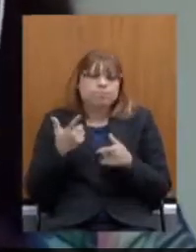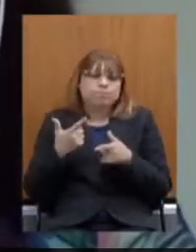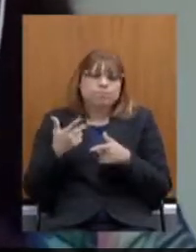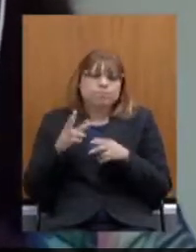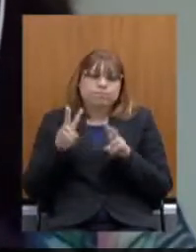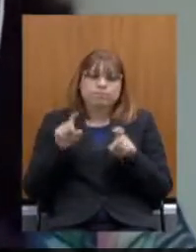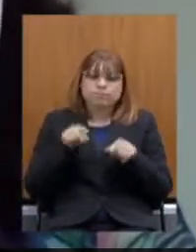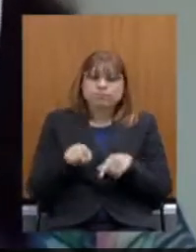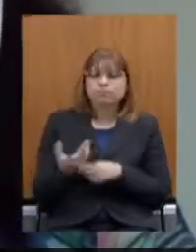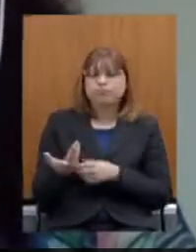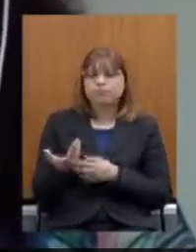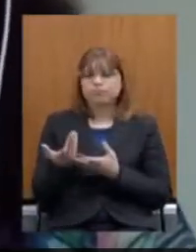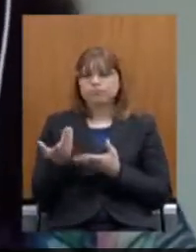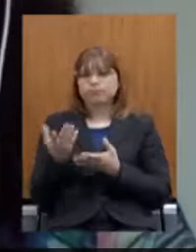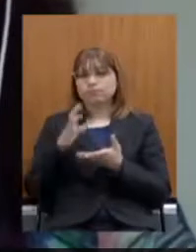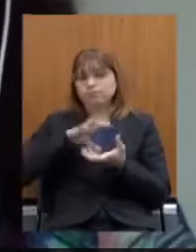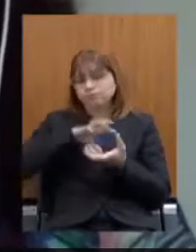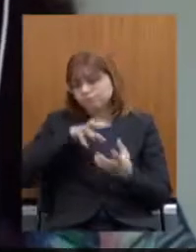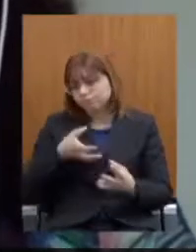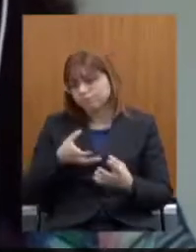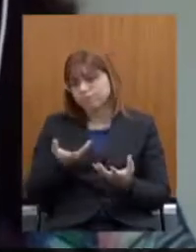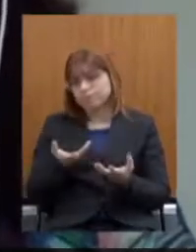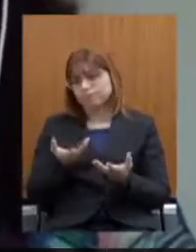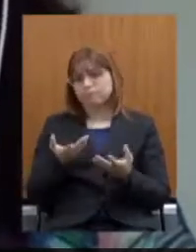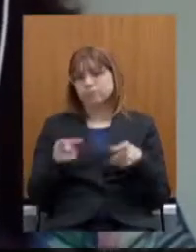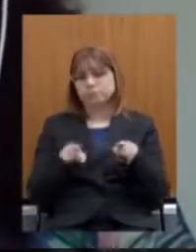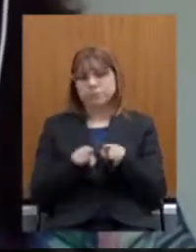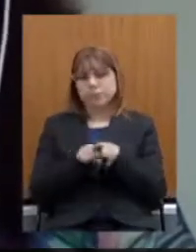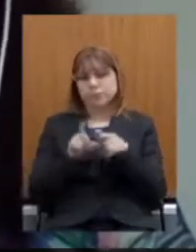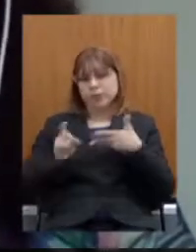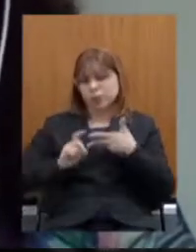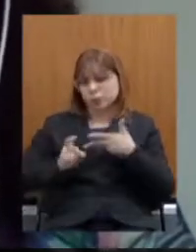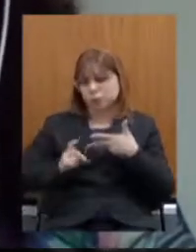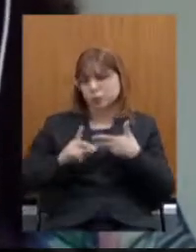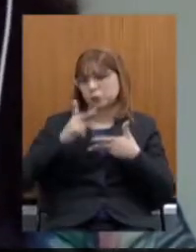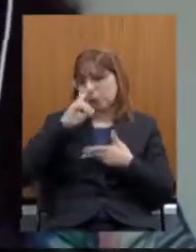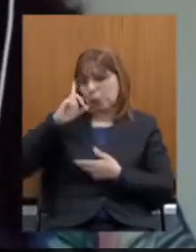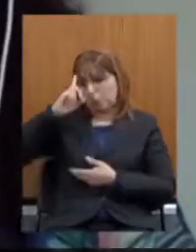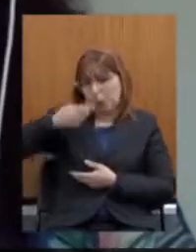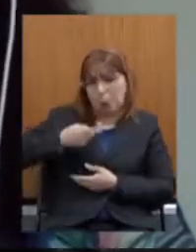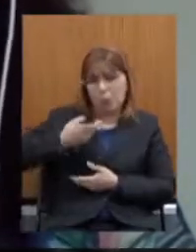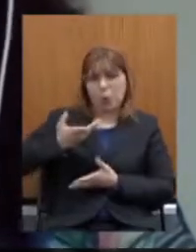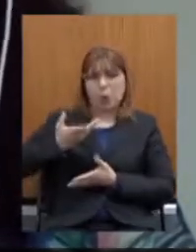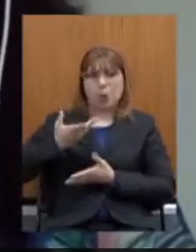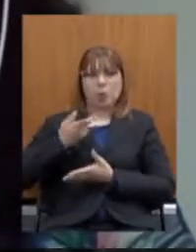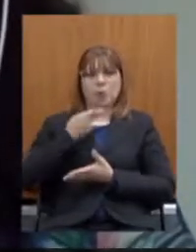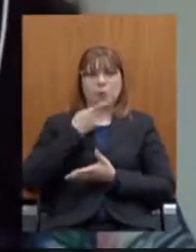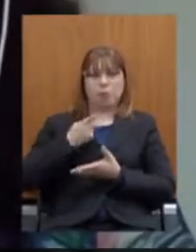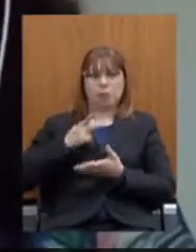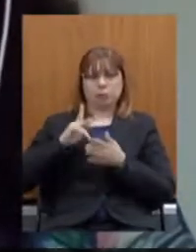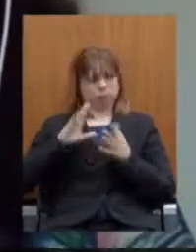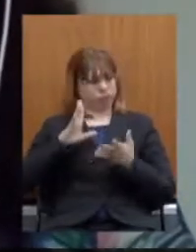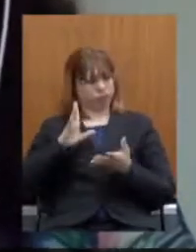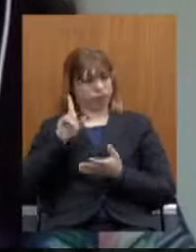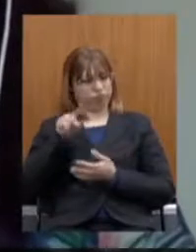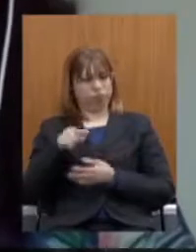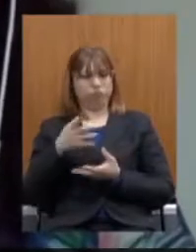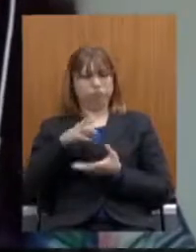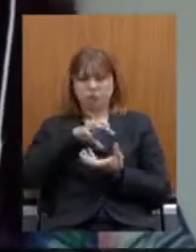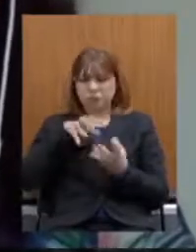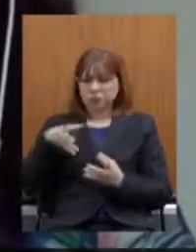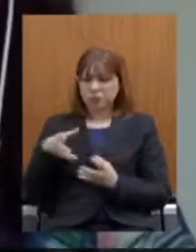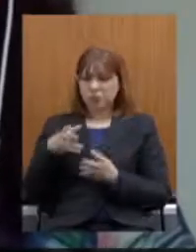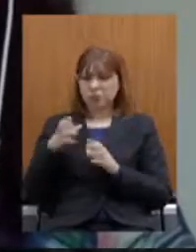autoritarismo do executivo que mandou para essa casa uma super reforma de Estado sem